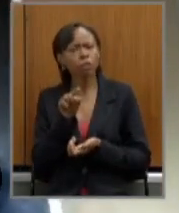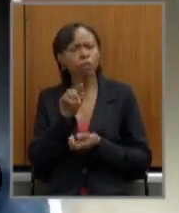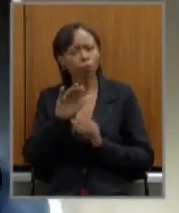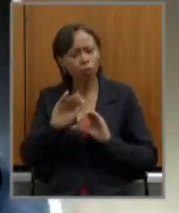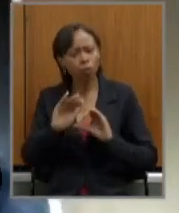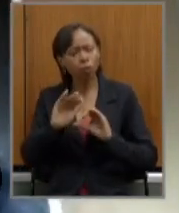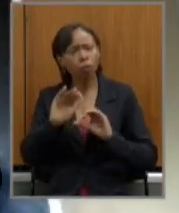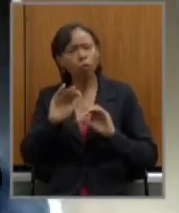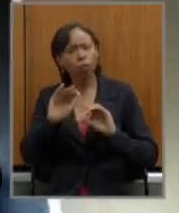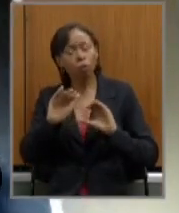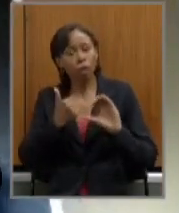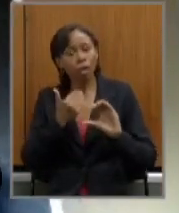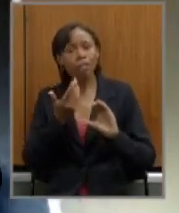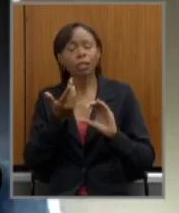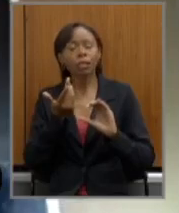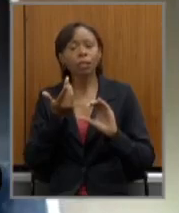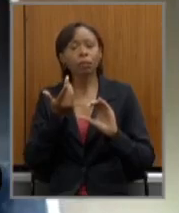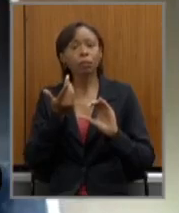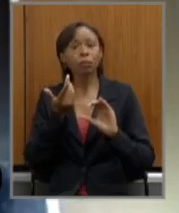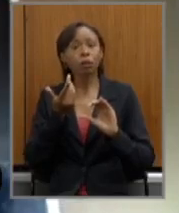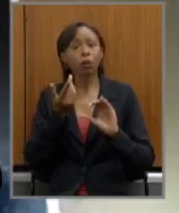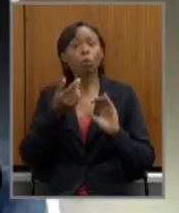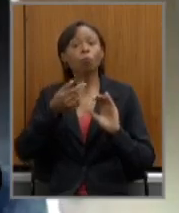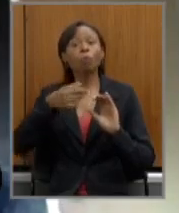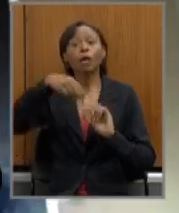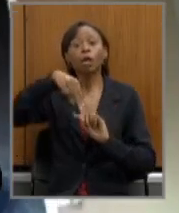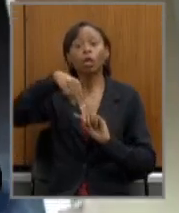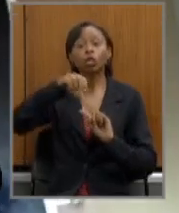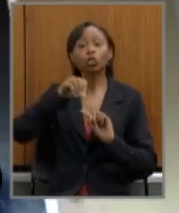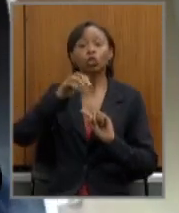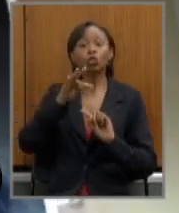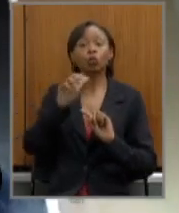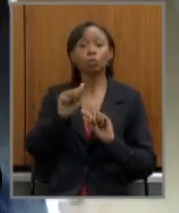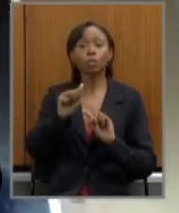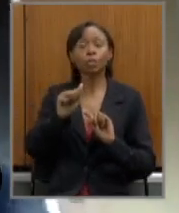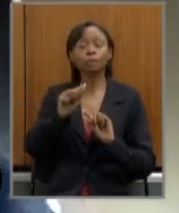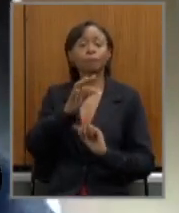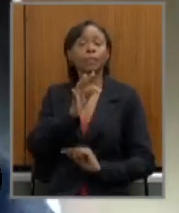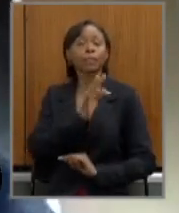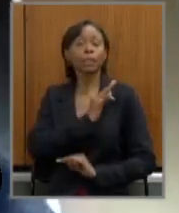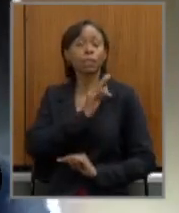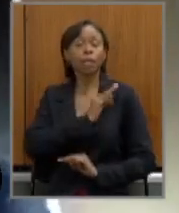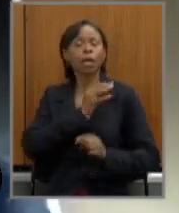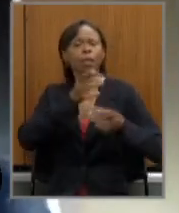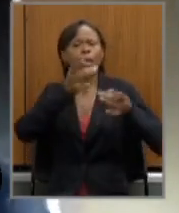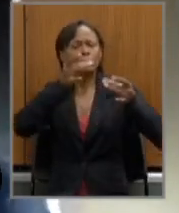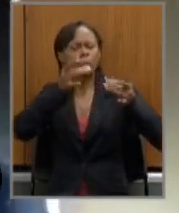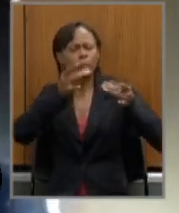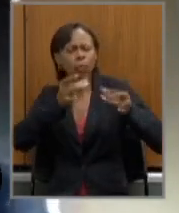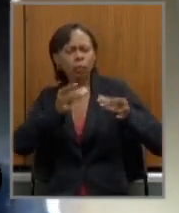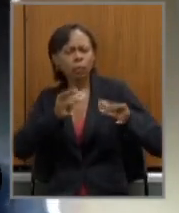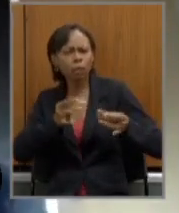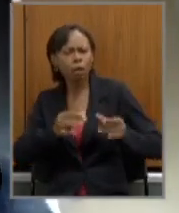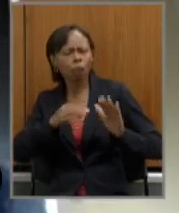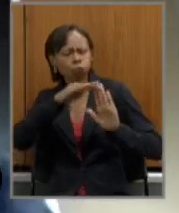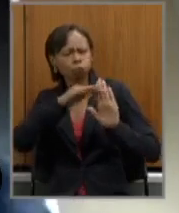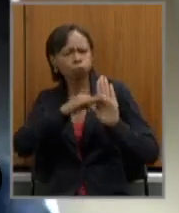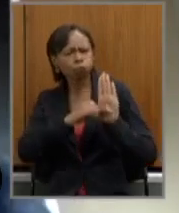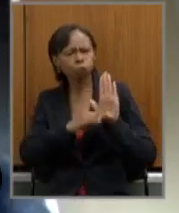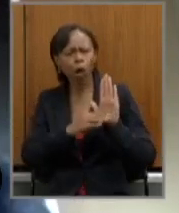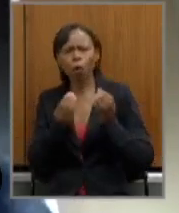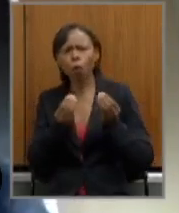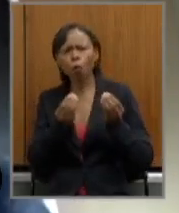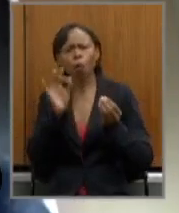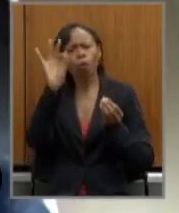apreciação para os parlamentares uma nota técnica com informações detalhadas sobre o cálculo que estabeleceu o